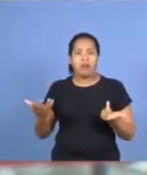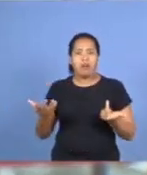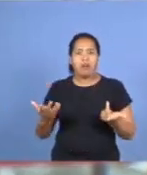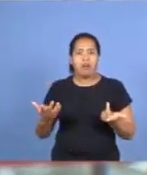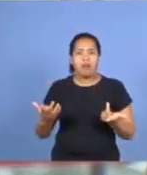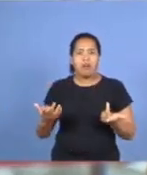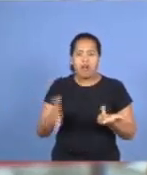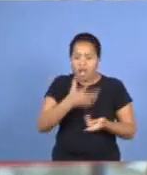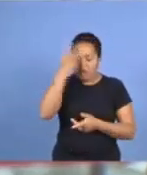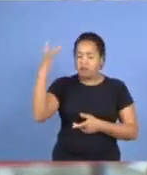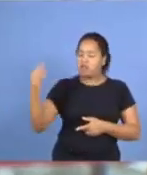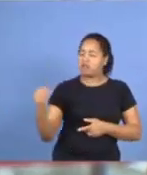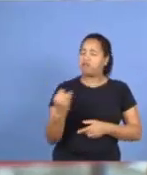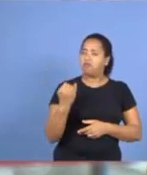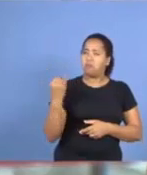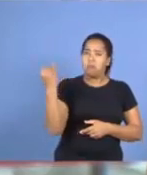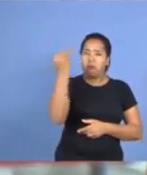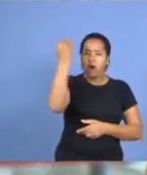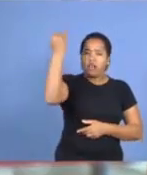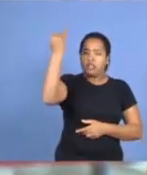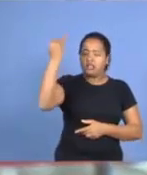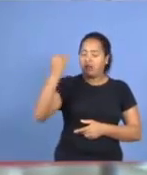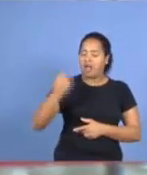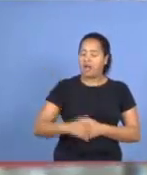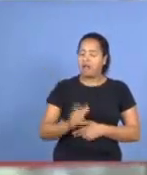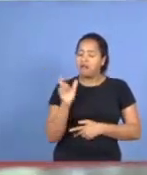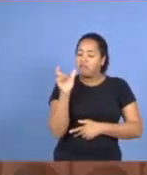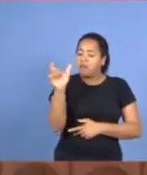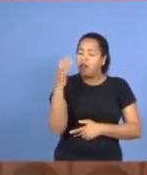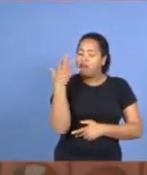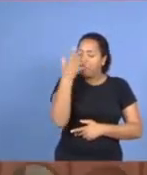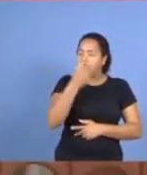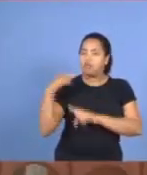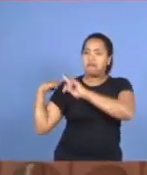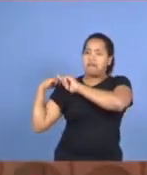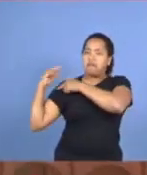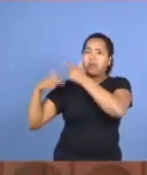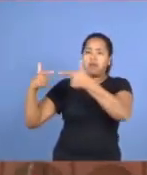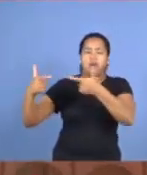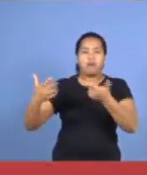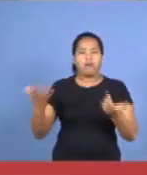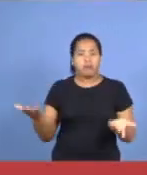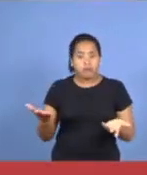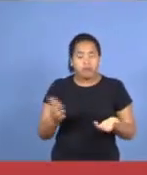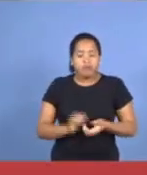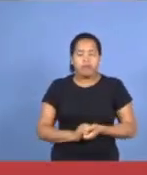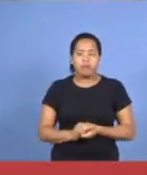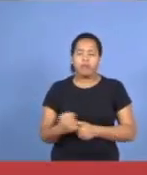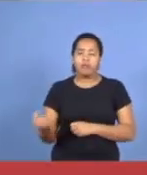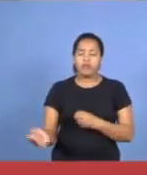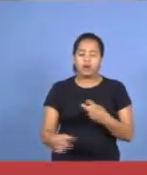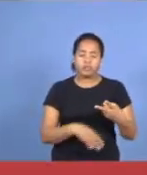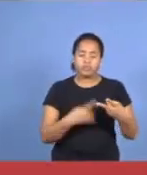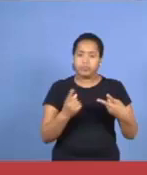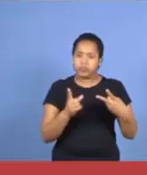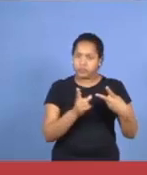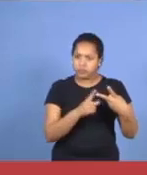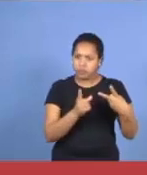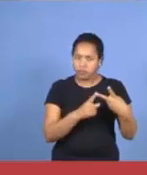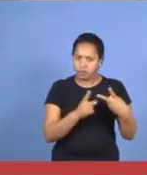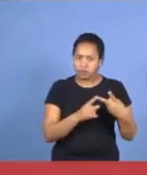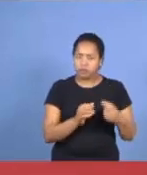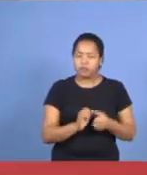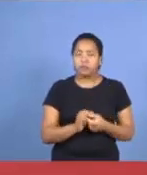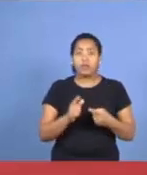Eles gostam dessas palavras bonitas. Vai Gilson. Muito bem, vamos então para a segunda, né? Então está correta a resposta.